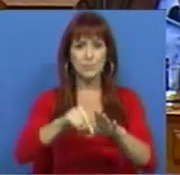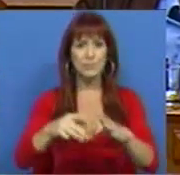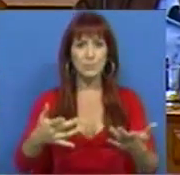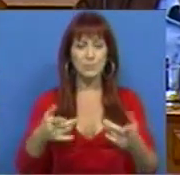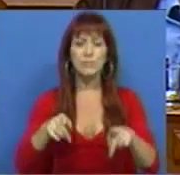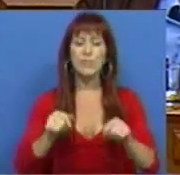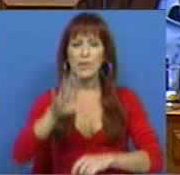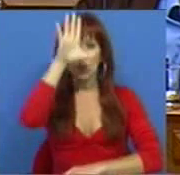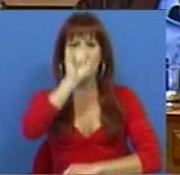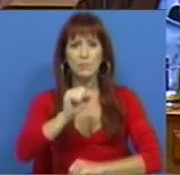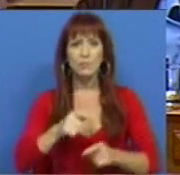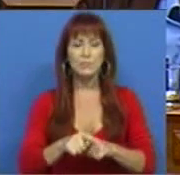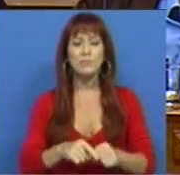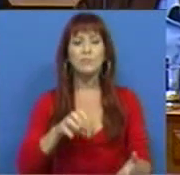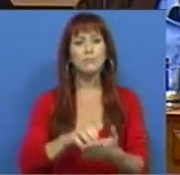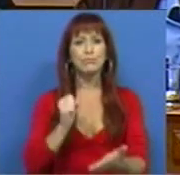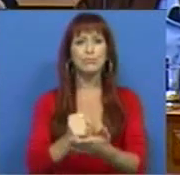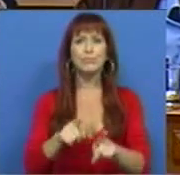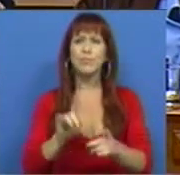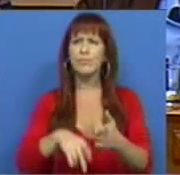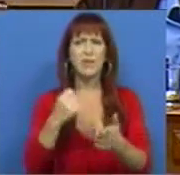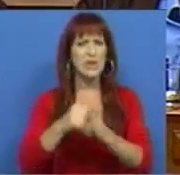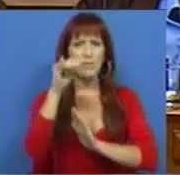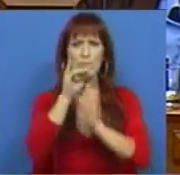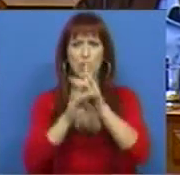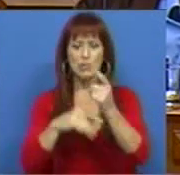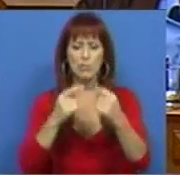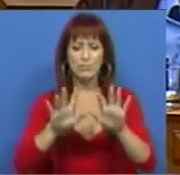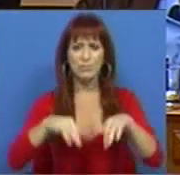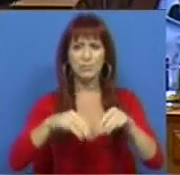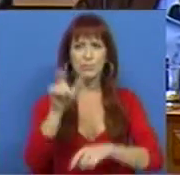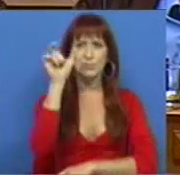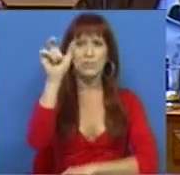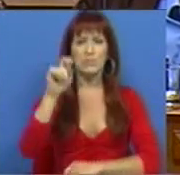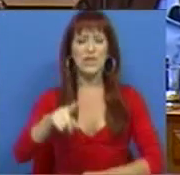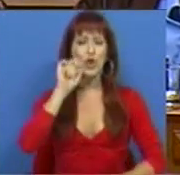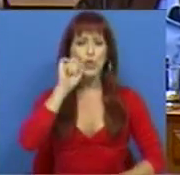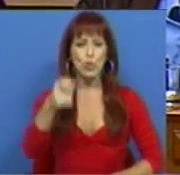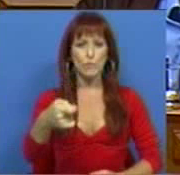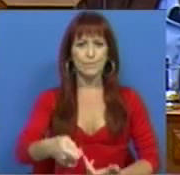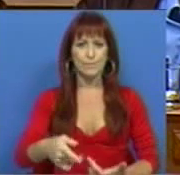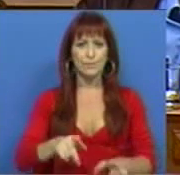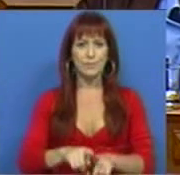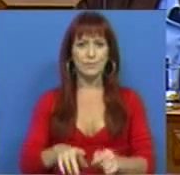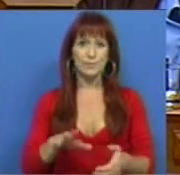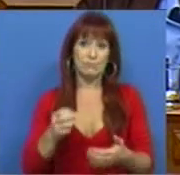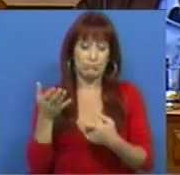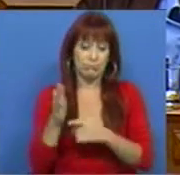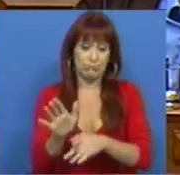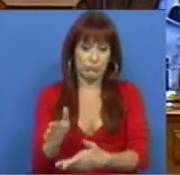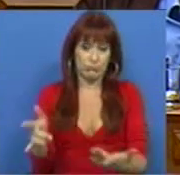é o Ministério das Marcas. Há sempre um programa que termina com a palavra seguro. É o caso, para